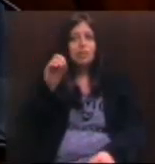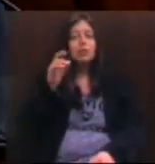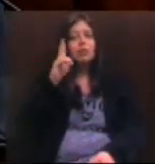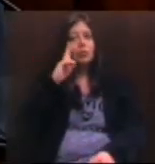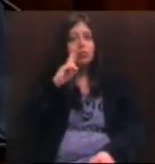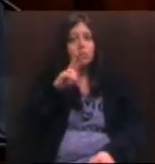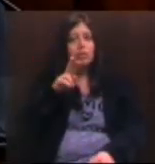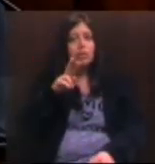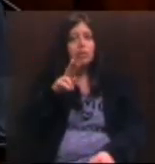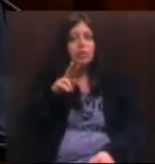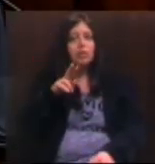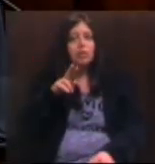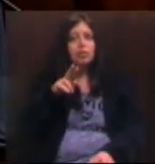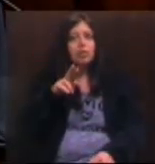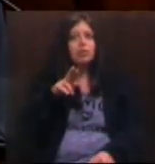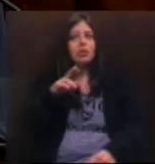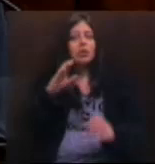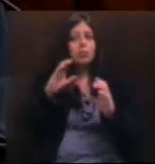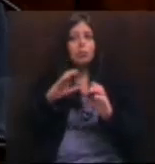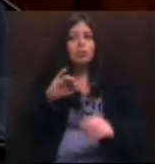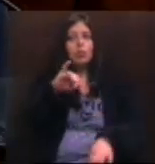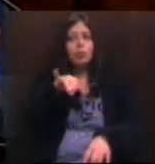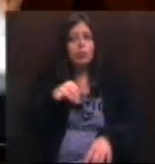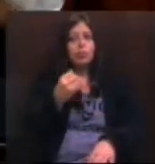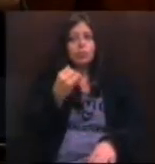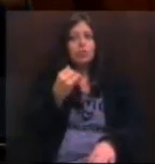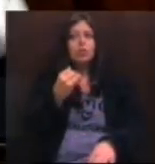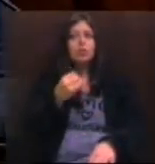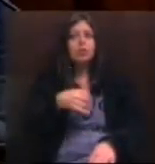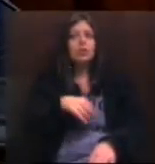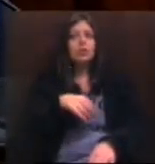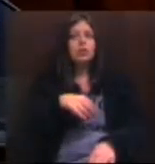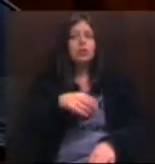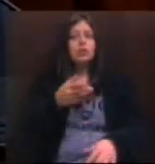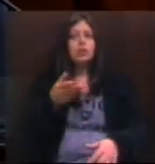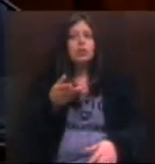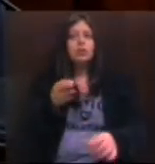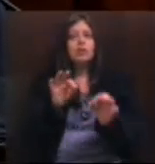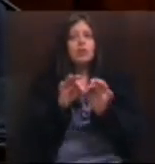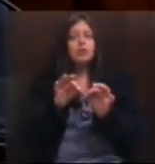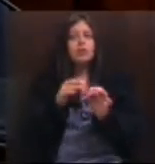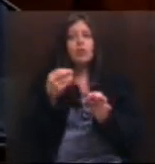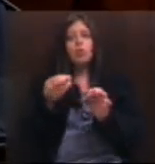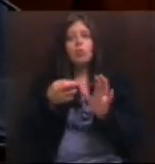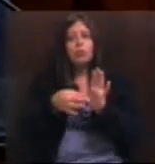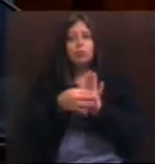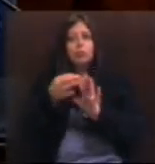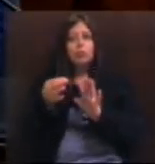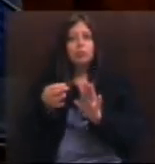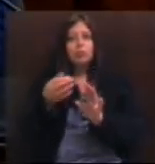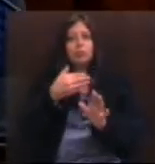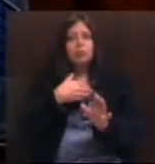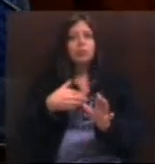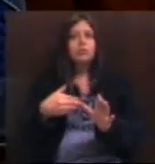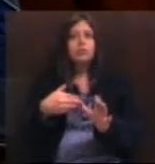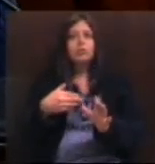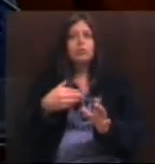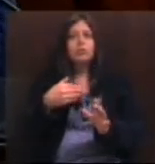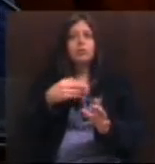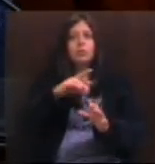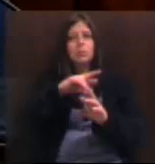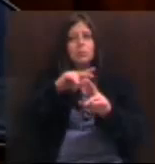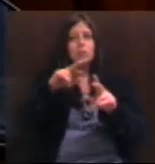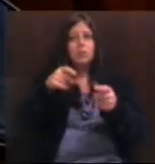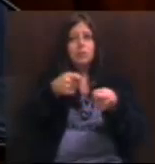por vezes, oportunistas de votar com uma opinião pública que, eventualmente, deputado Pedro Ruas, pelas inúmeras